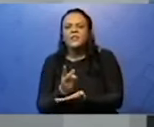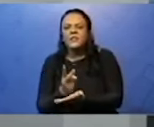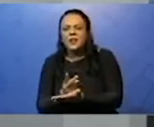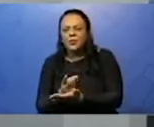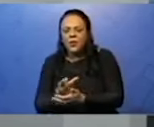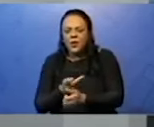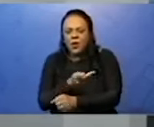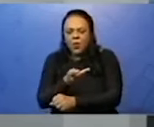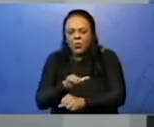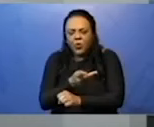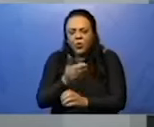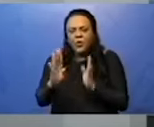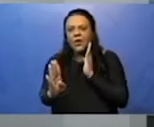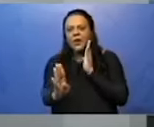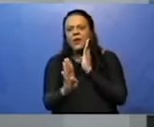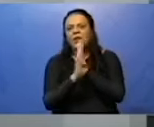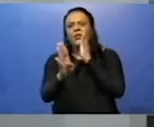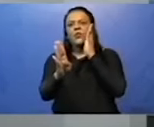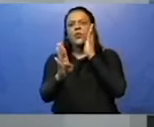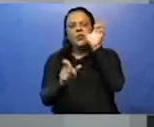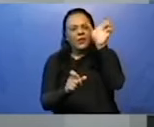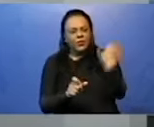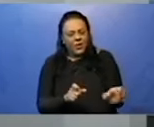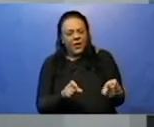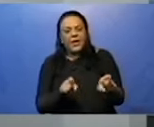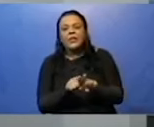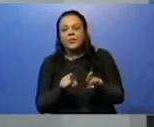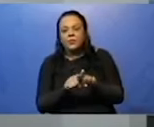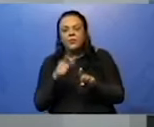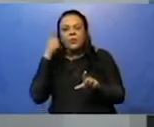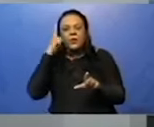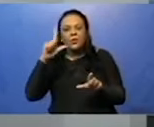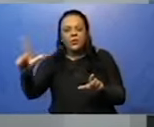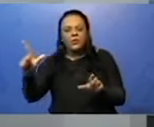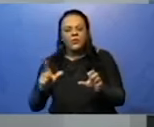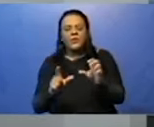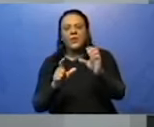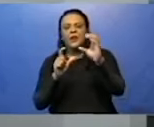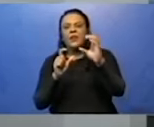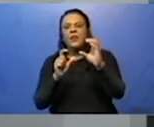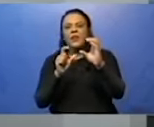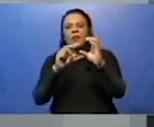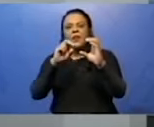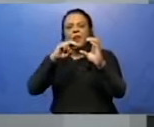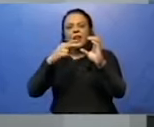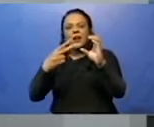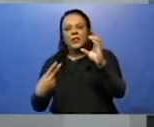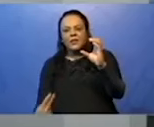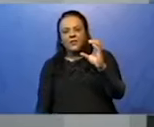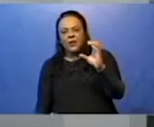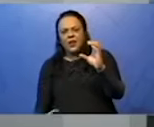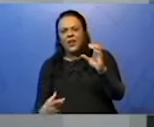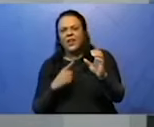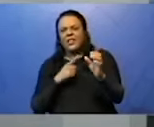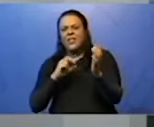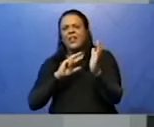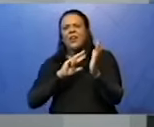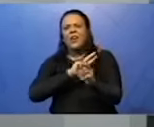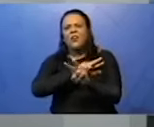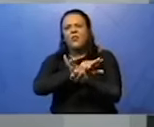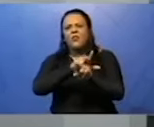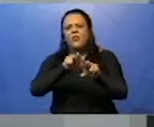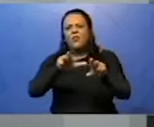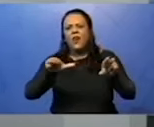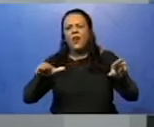encontrar o sujeito, a gente consegue também classificá-lo. São tipos, existem vários tipos de sujeito e é isso que a gente vai ver hoje.